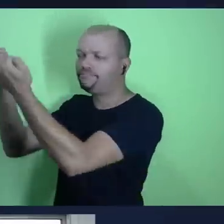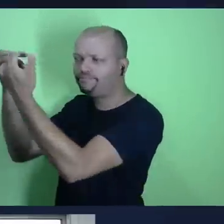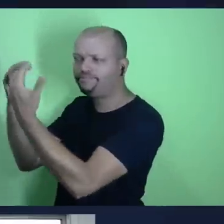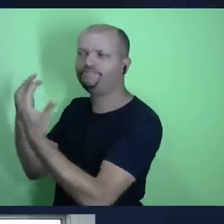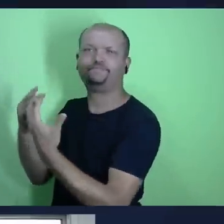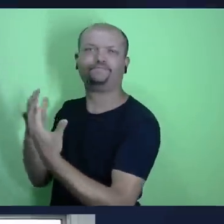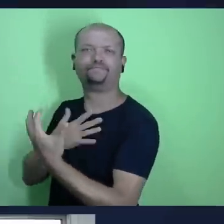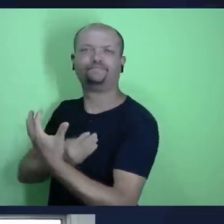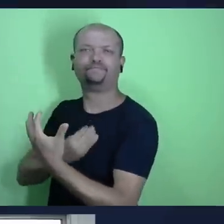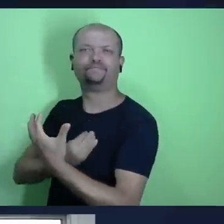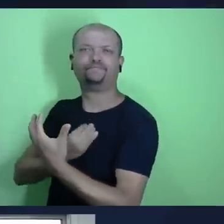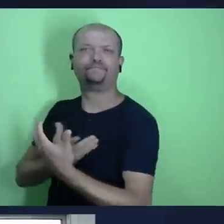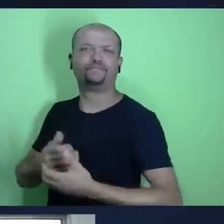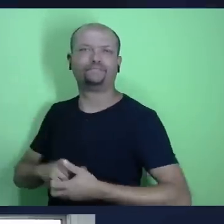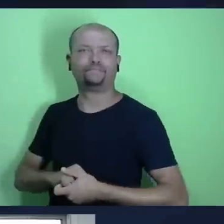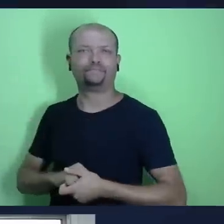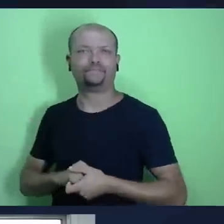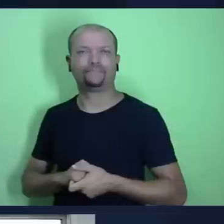comigo?